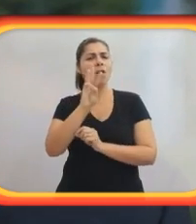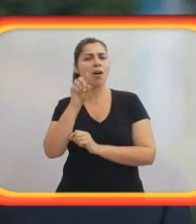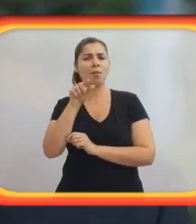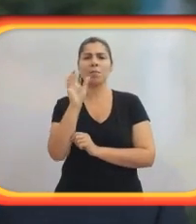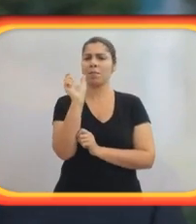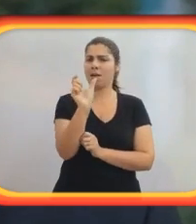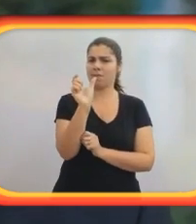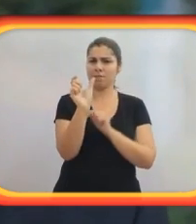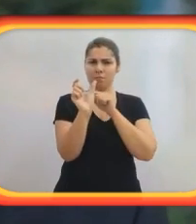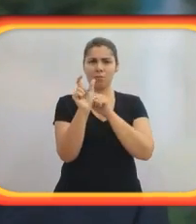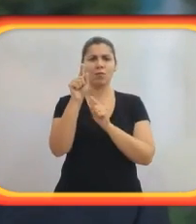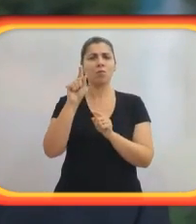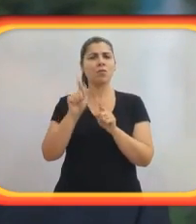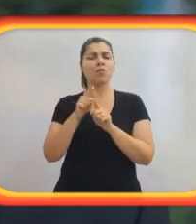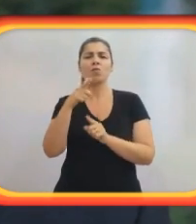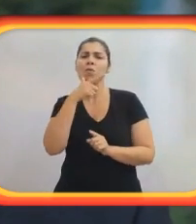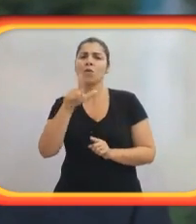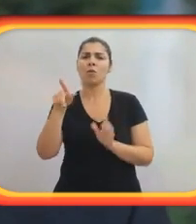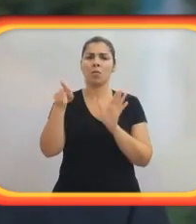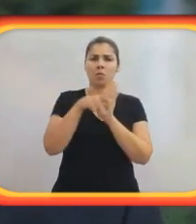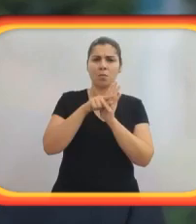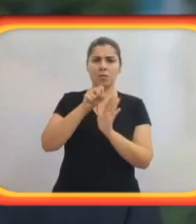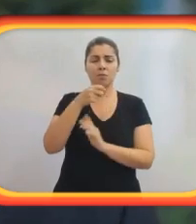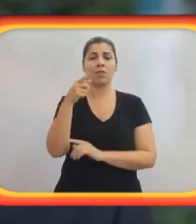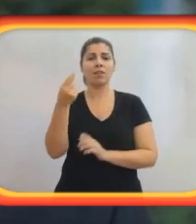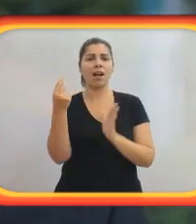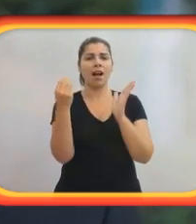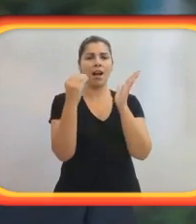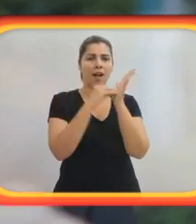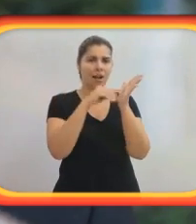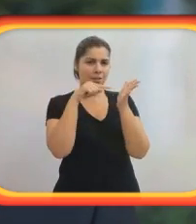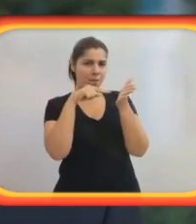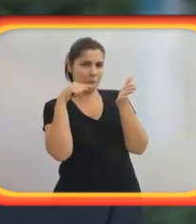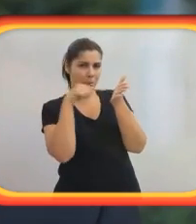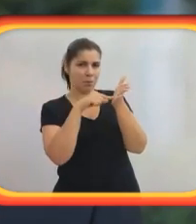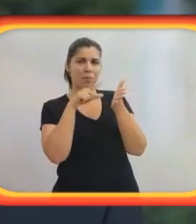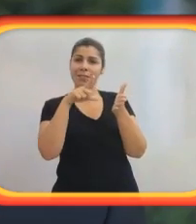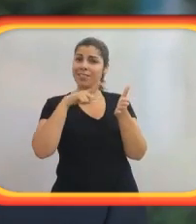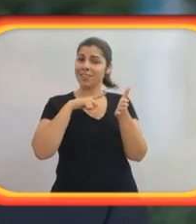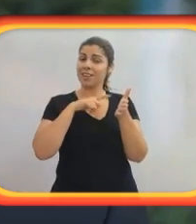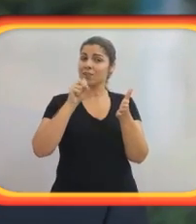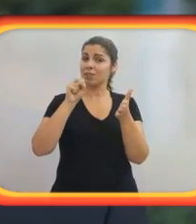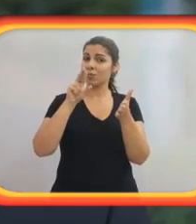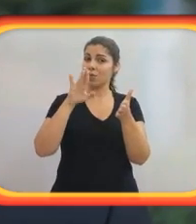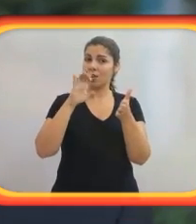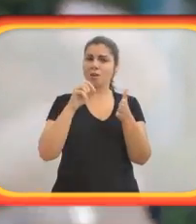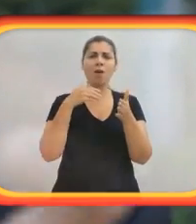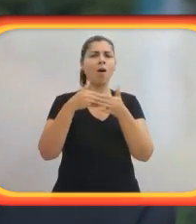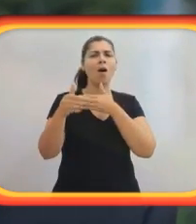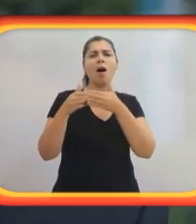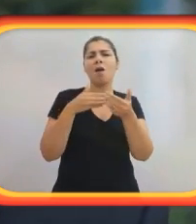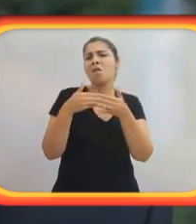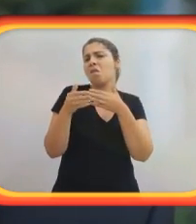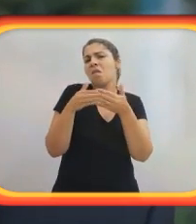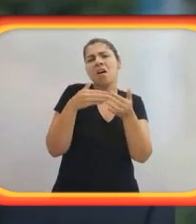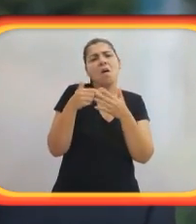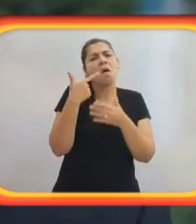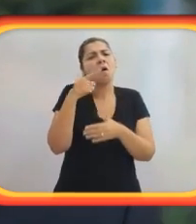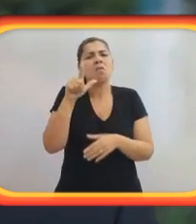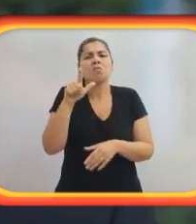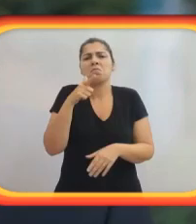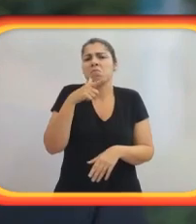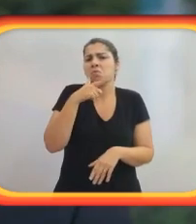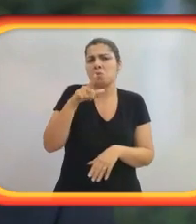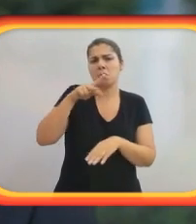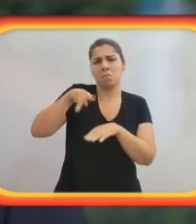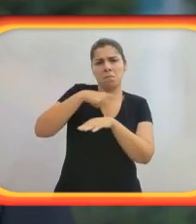aderir, nós podemos fazer isso colocando a palavra no website, e você a tem na sua língua de sinais. Você aperta o botão e você a tem em sueco ou na língua